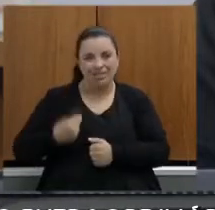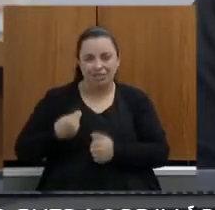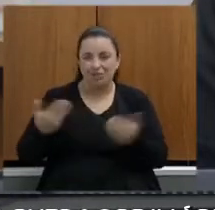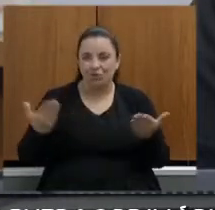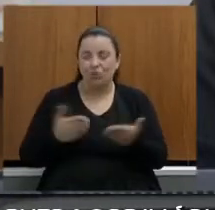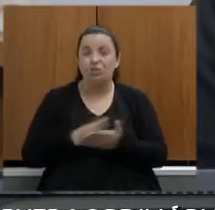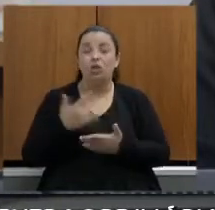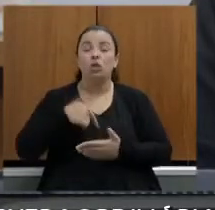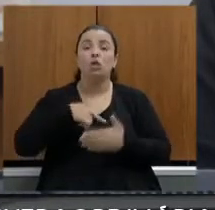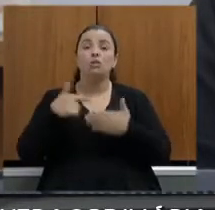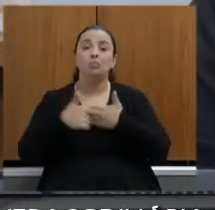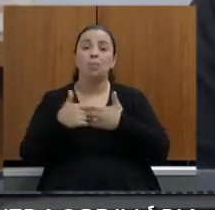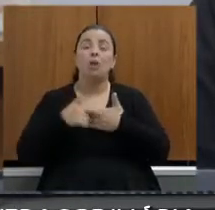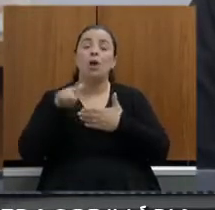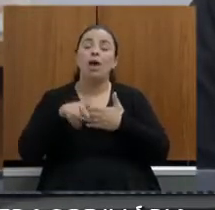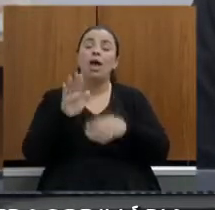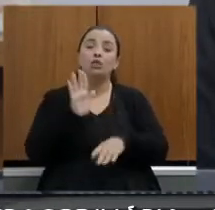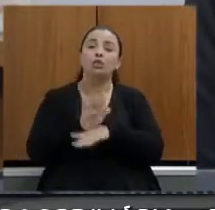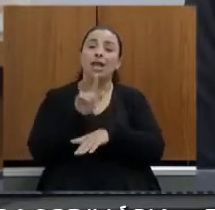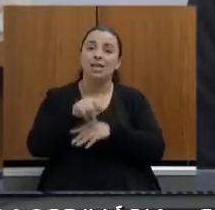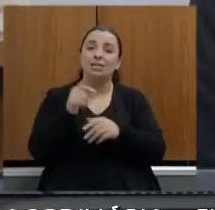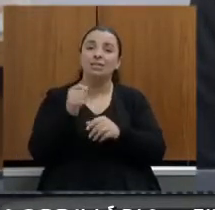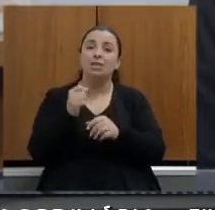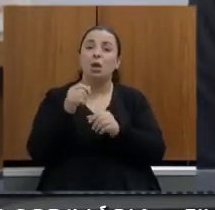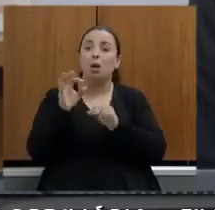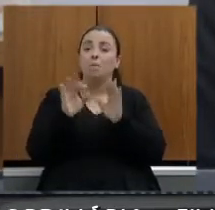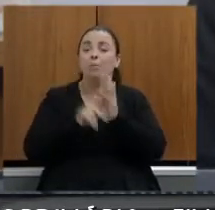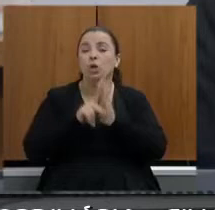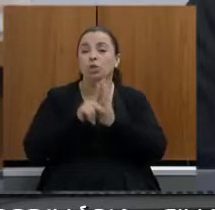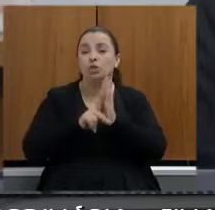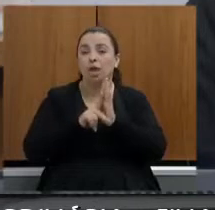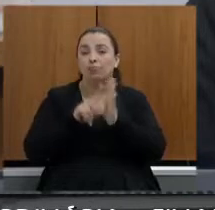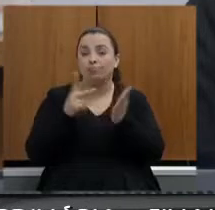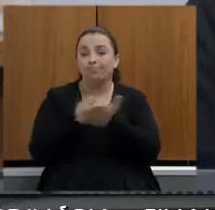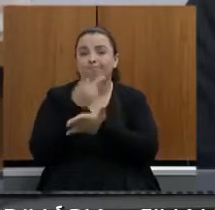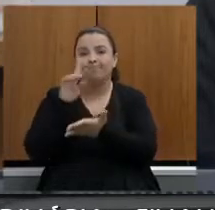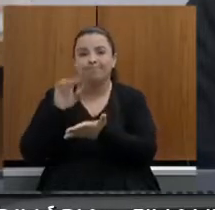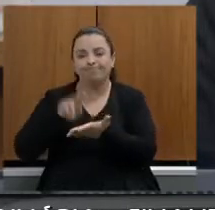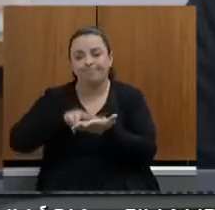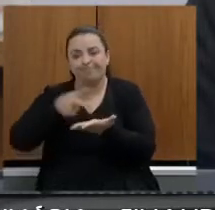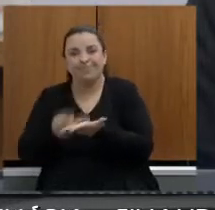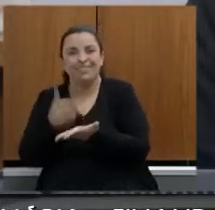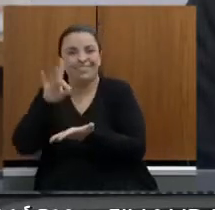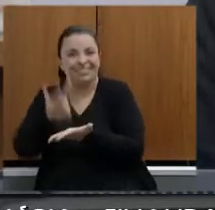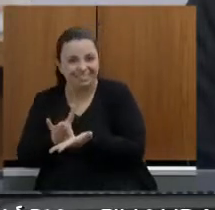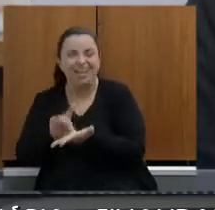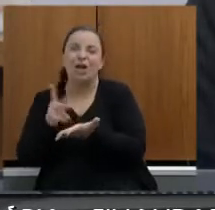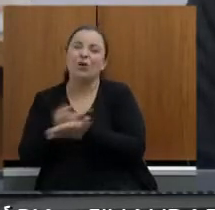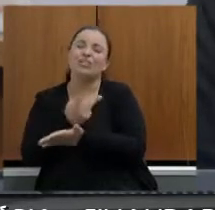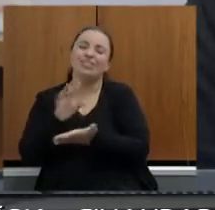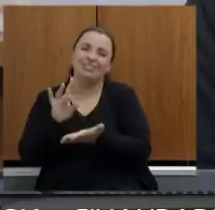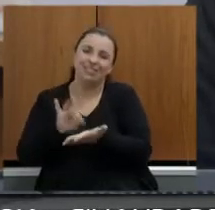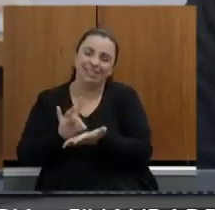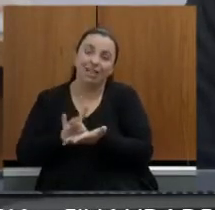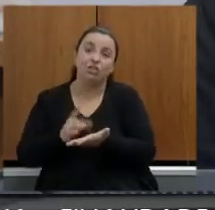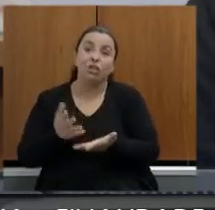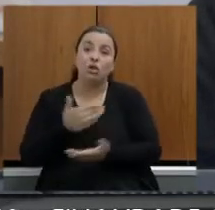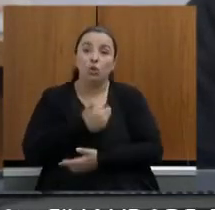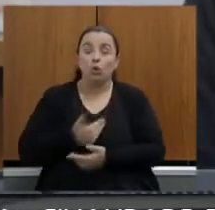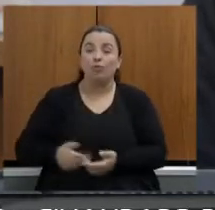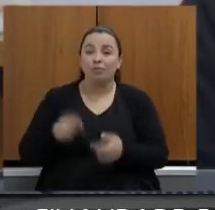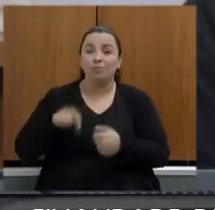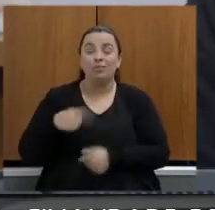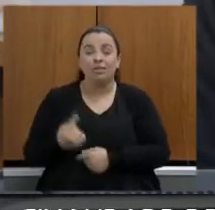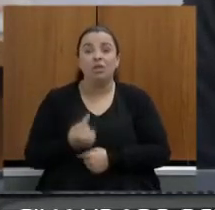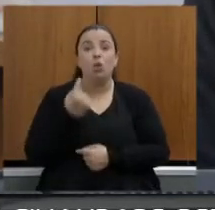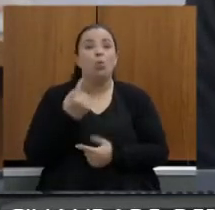a colocar esses projetos para rodar a gente fica muito feliz em trabalhar em parceria e como o governo tem que ser tem que ser único ele não pode ter como a